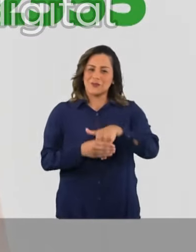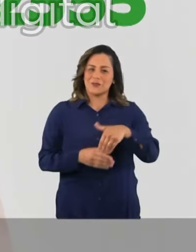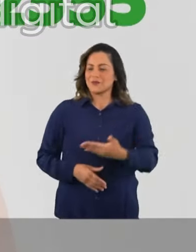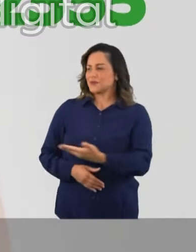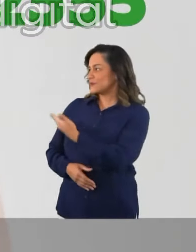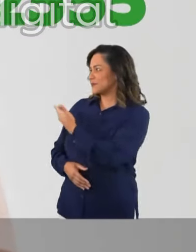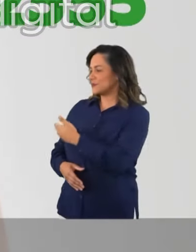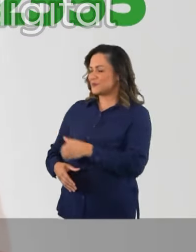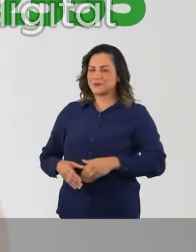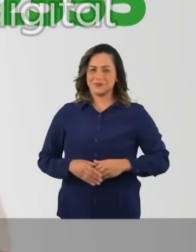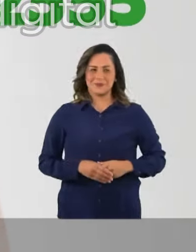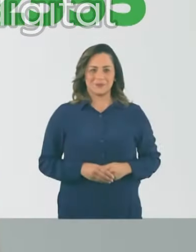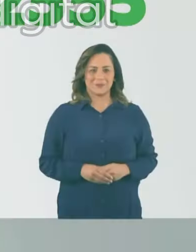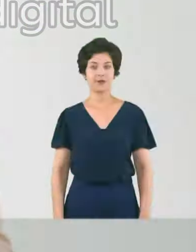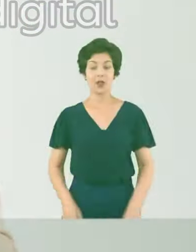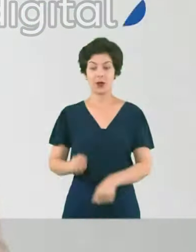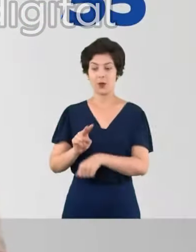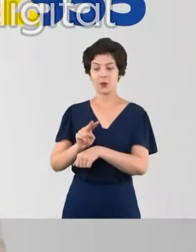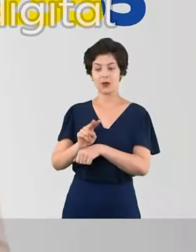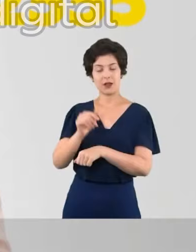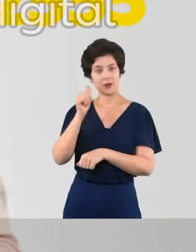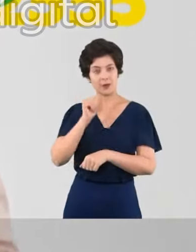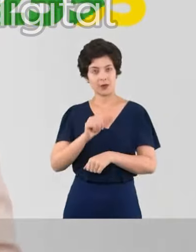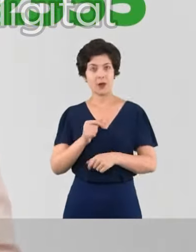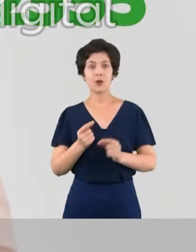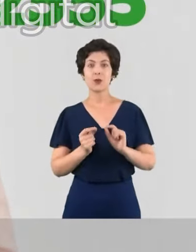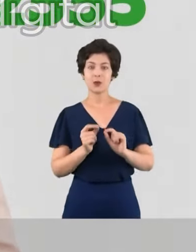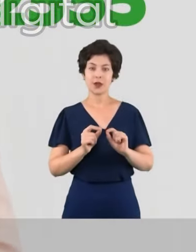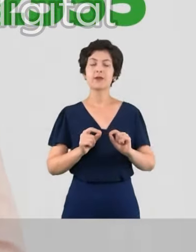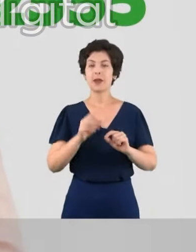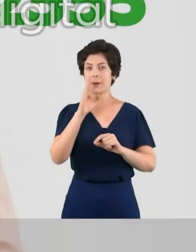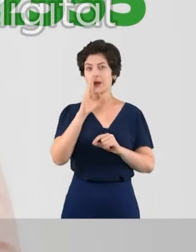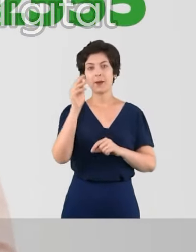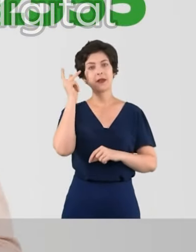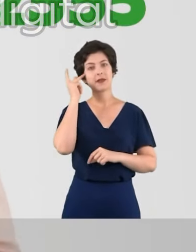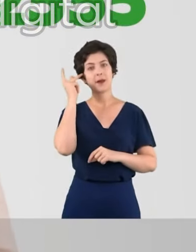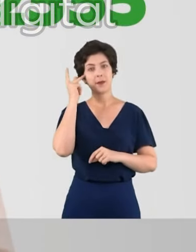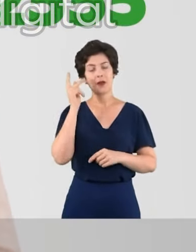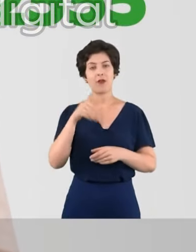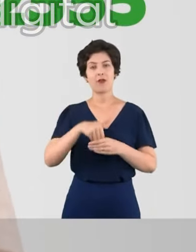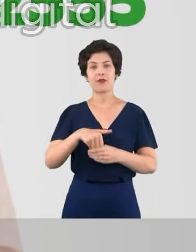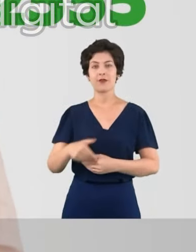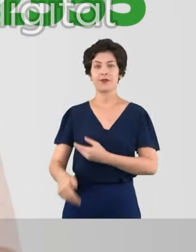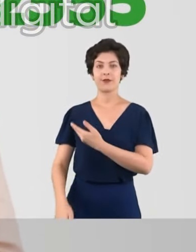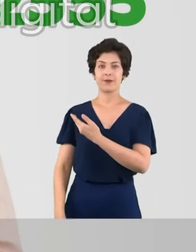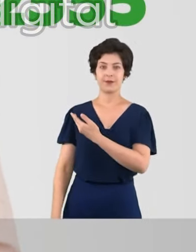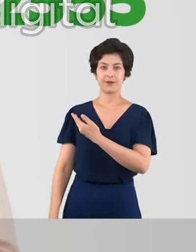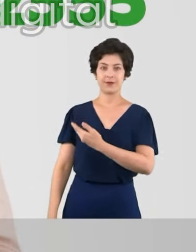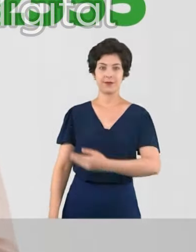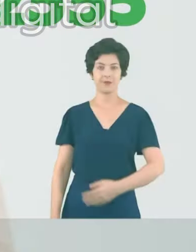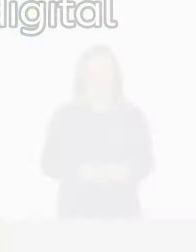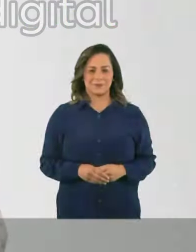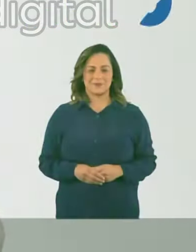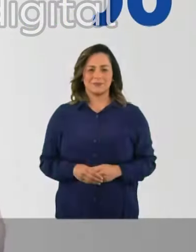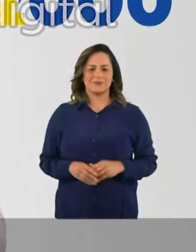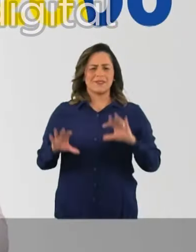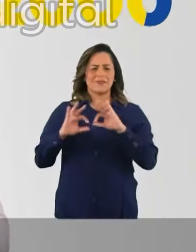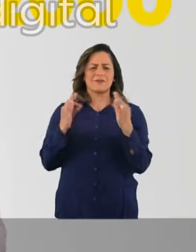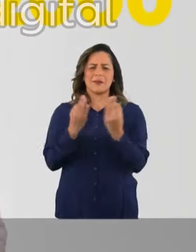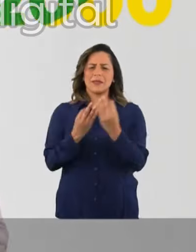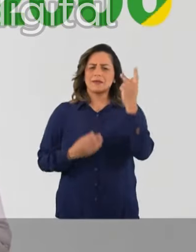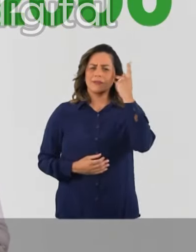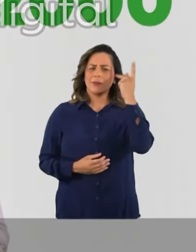Sandra Tadeu, 22-555. Cuidar da mulher é cuidar do coração de São Paulo. Doutora Sandra Tadeu, 22-555. As